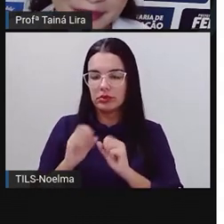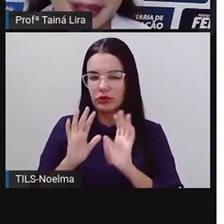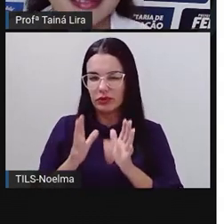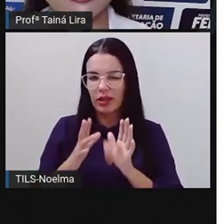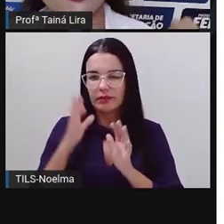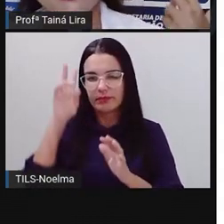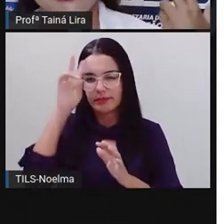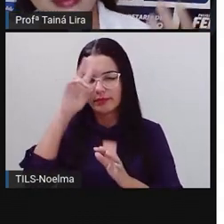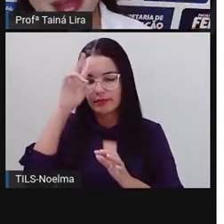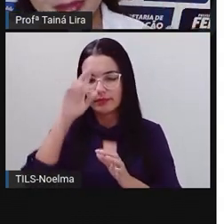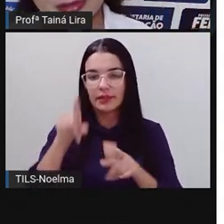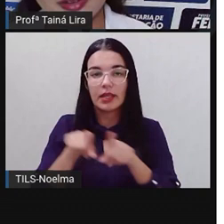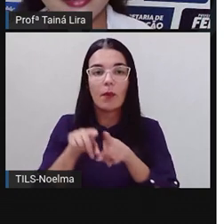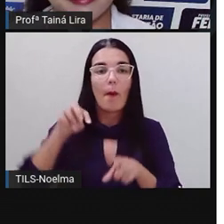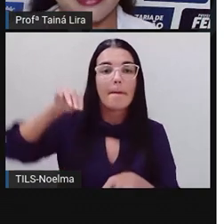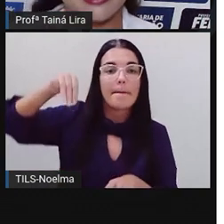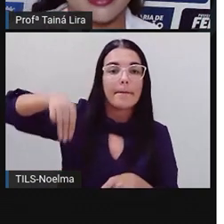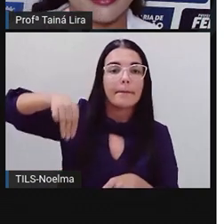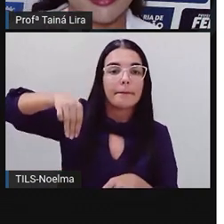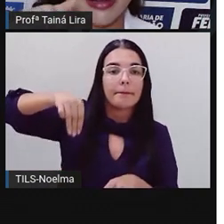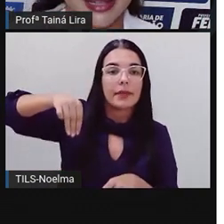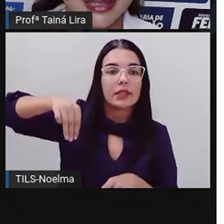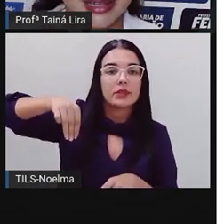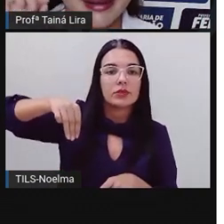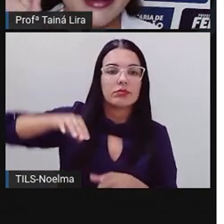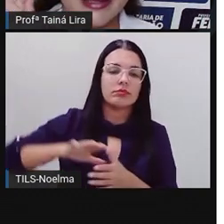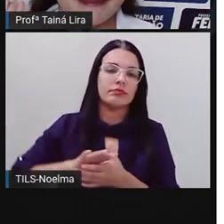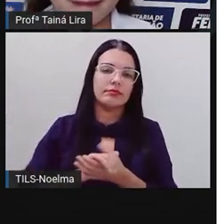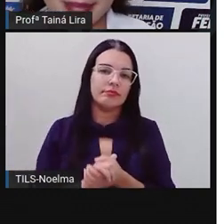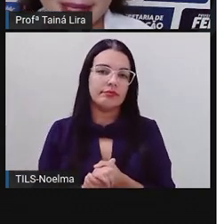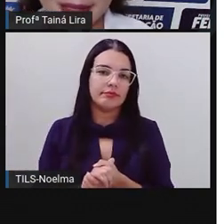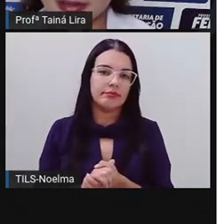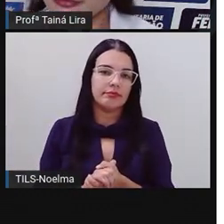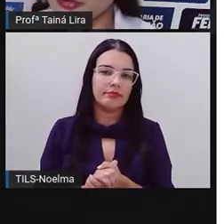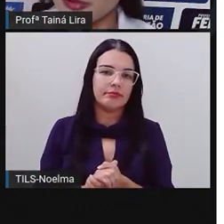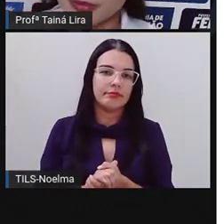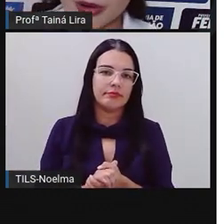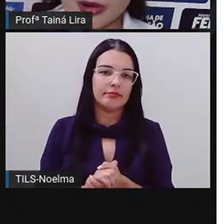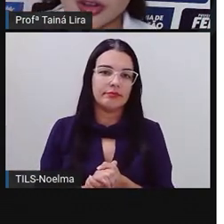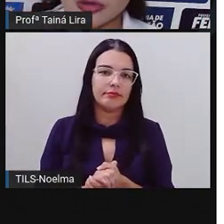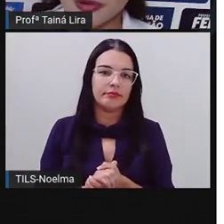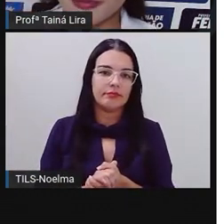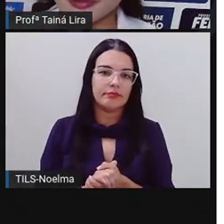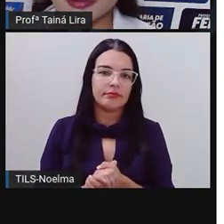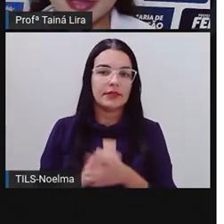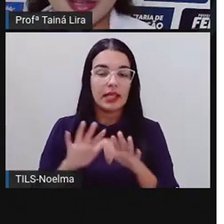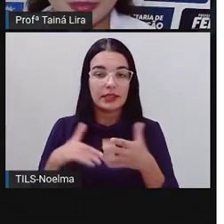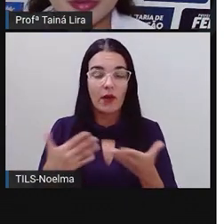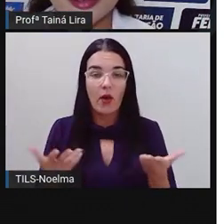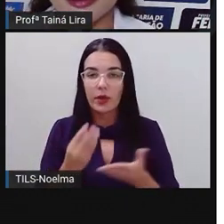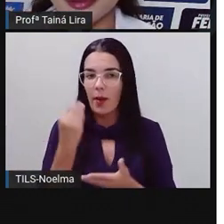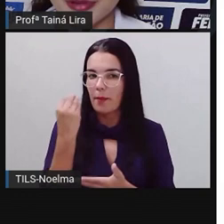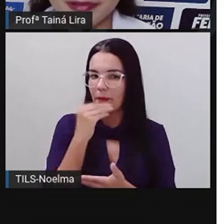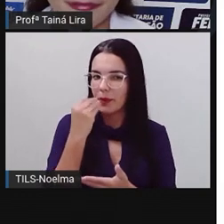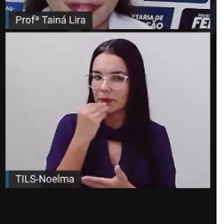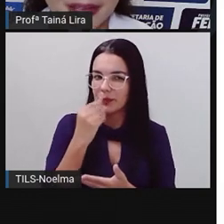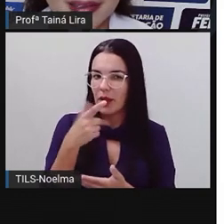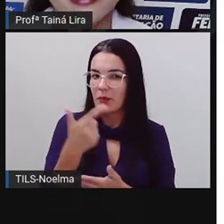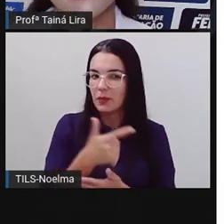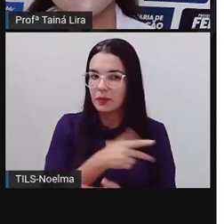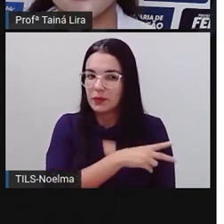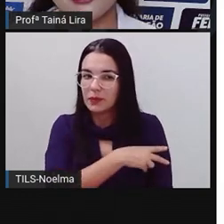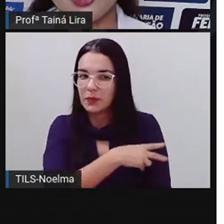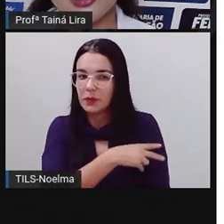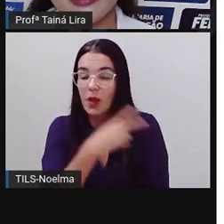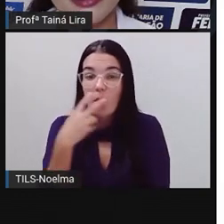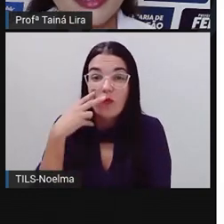bom? Assim como o metro nós representamos com a letra M. Então, foi uma ótima oportunidade para o segundo ano ver